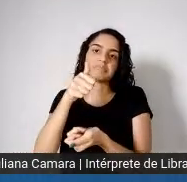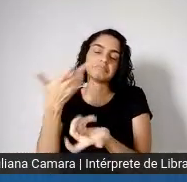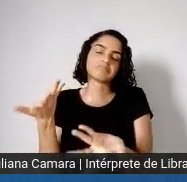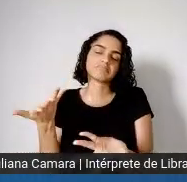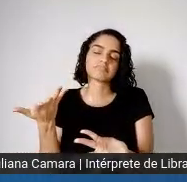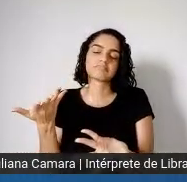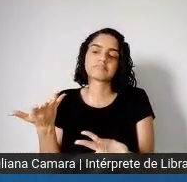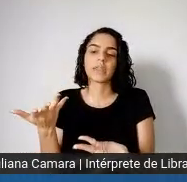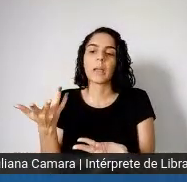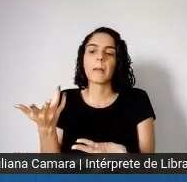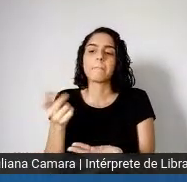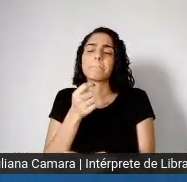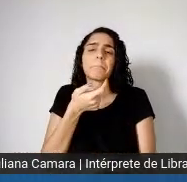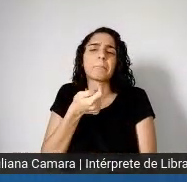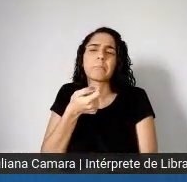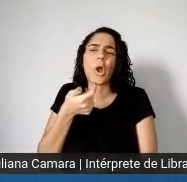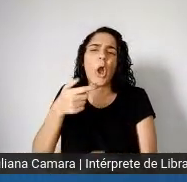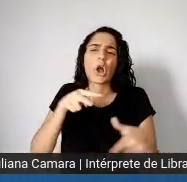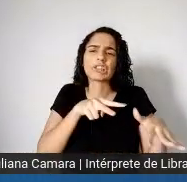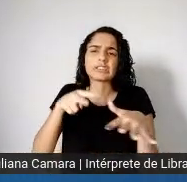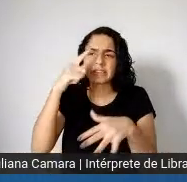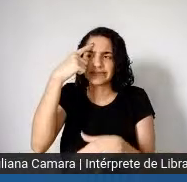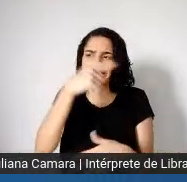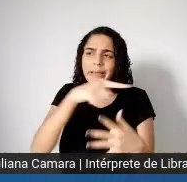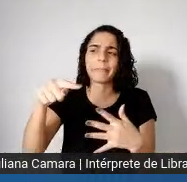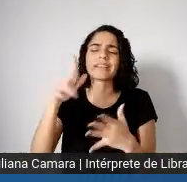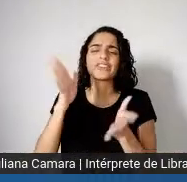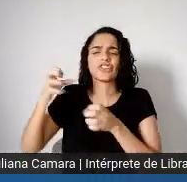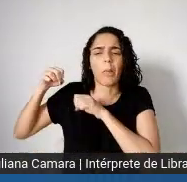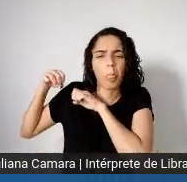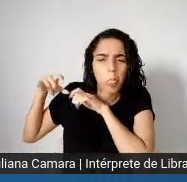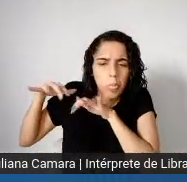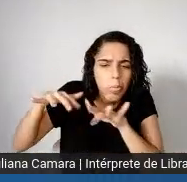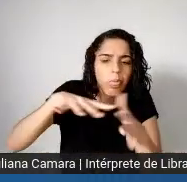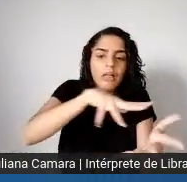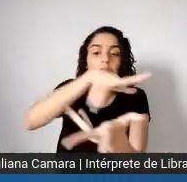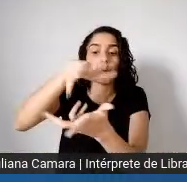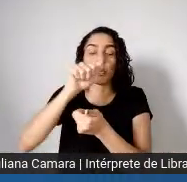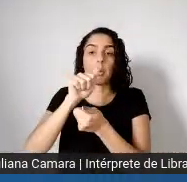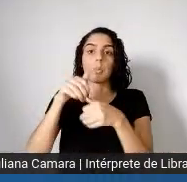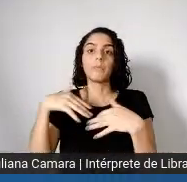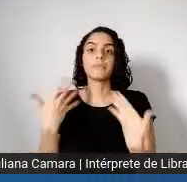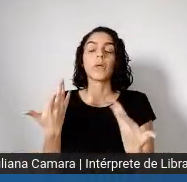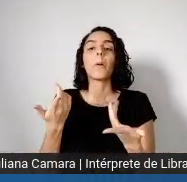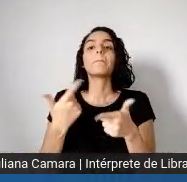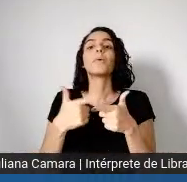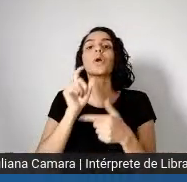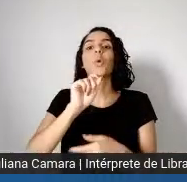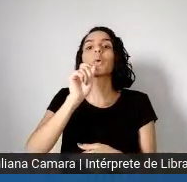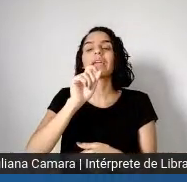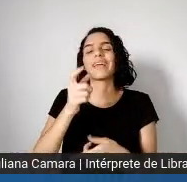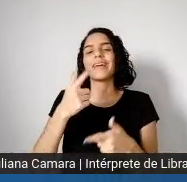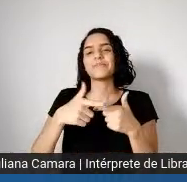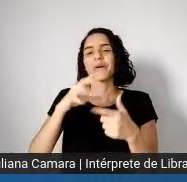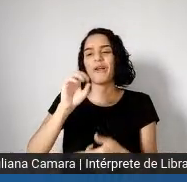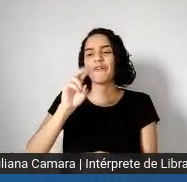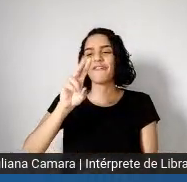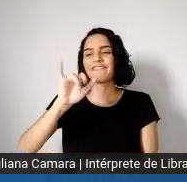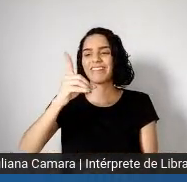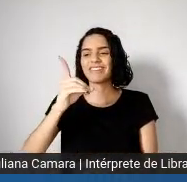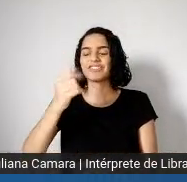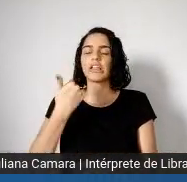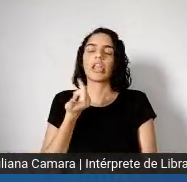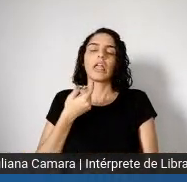poucas semanas está disseminado em todo o globo, em todo o globo, porque, quer isso dado a capacidade de intercomunicação que nós, né,